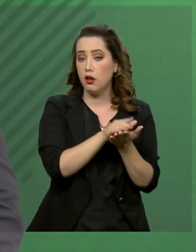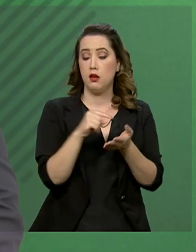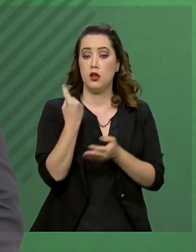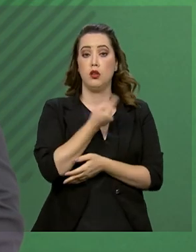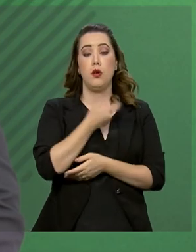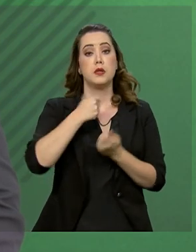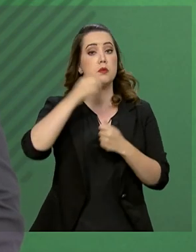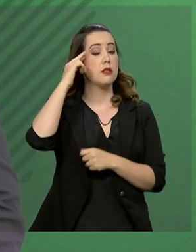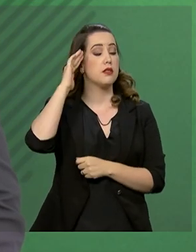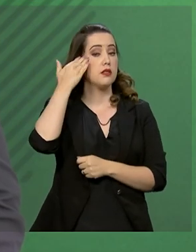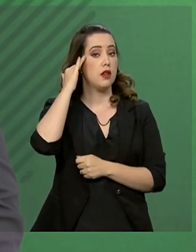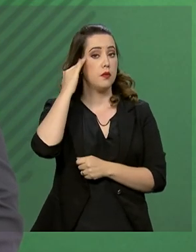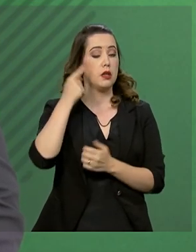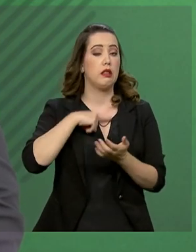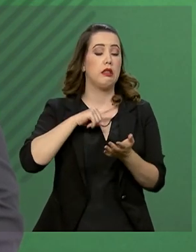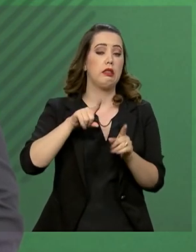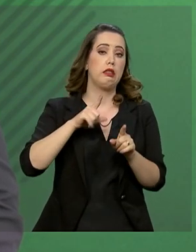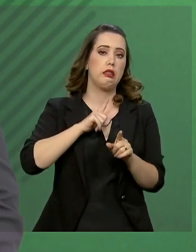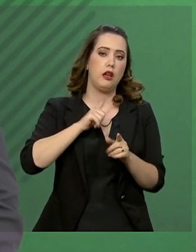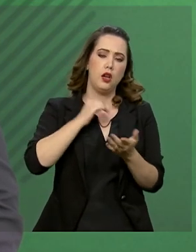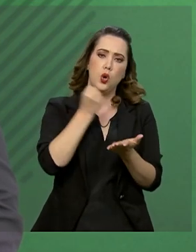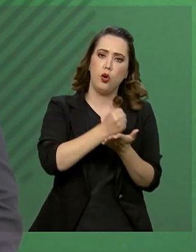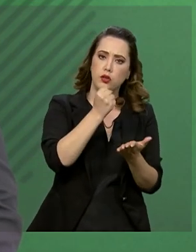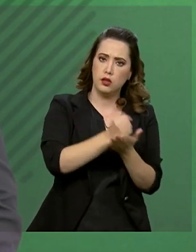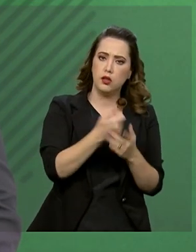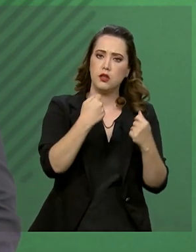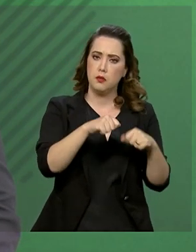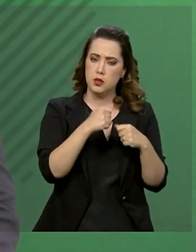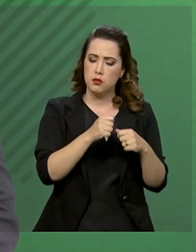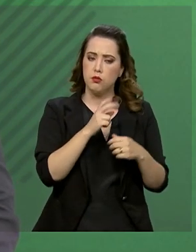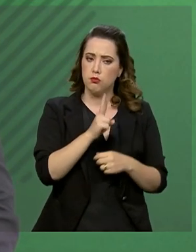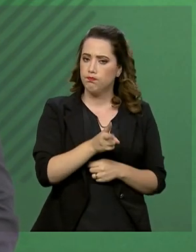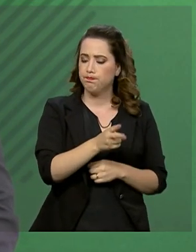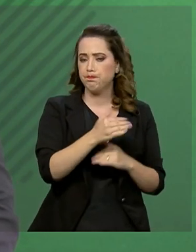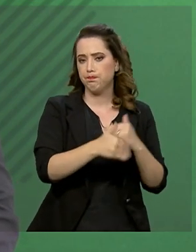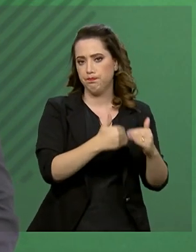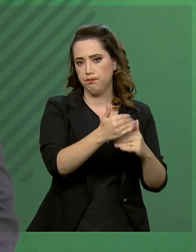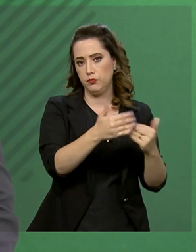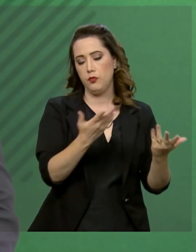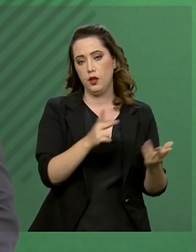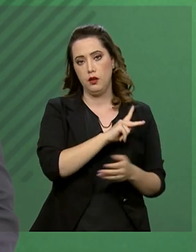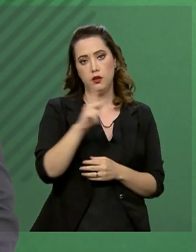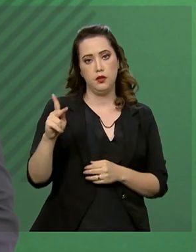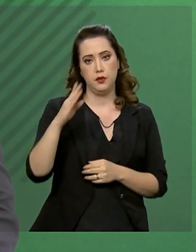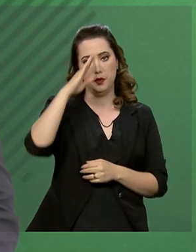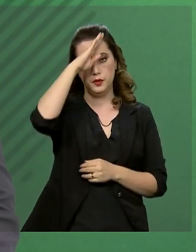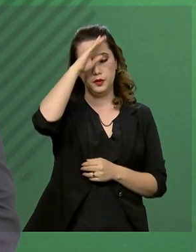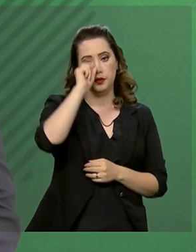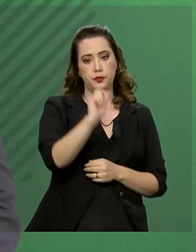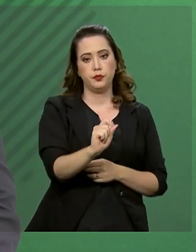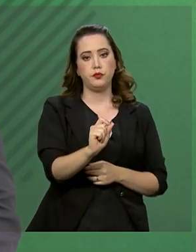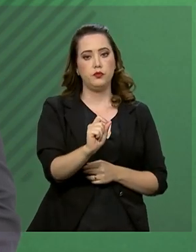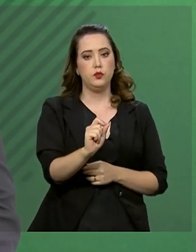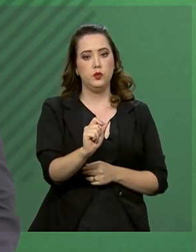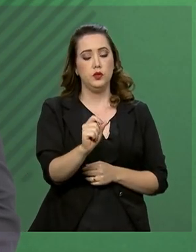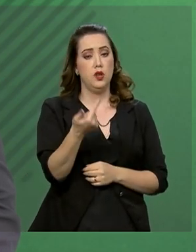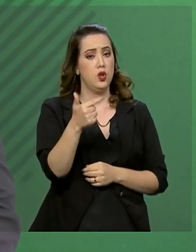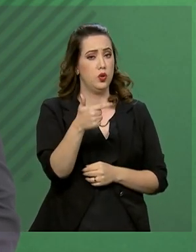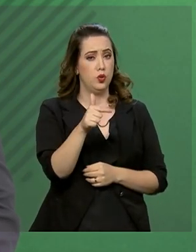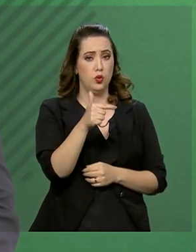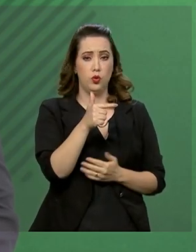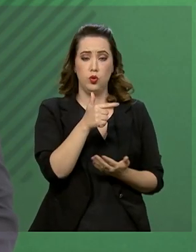entender que existem contratos que precisam ser preservados e o governo do presidente Jair Bolsonaro não